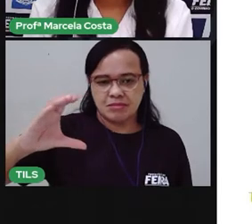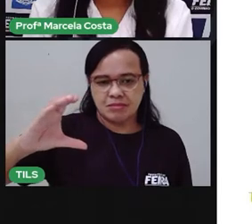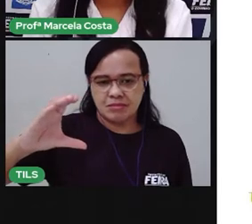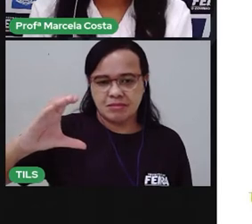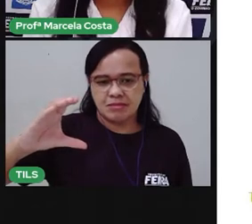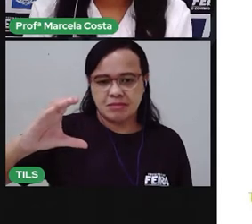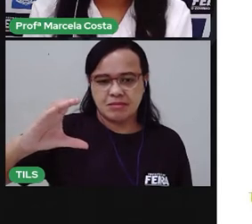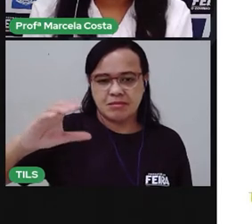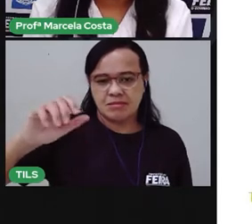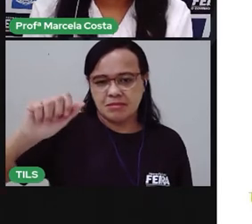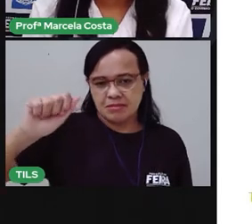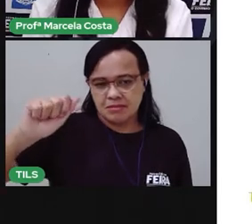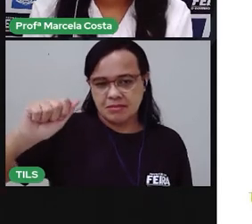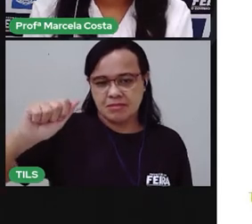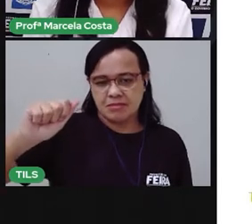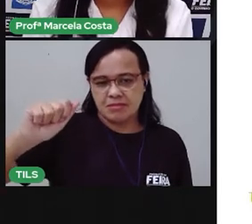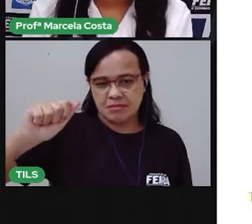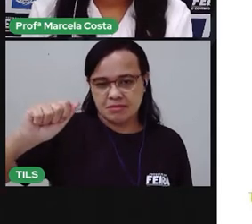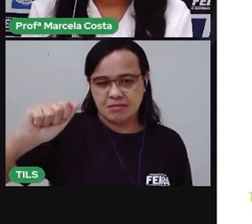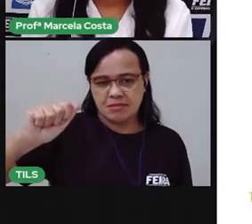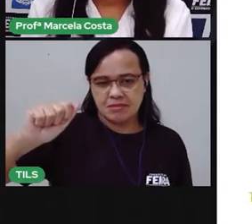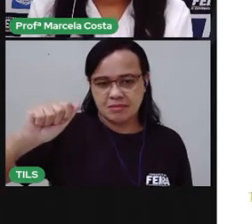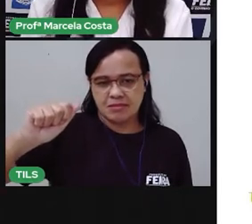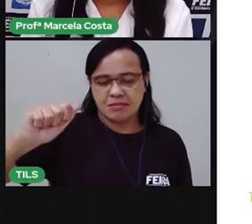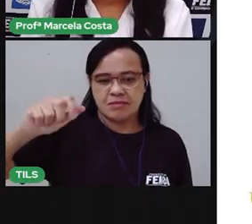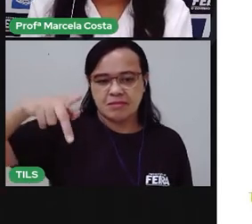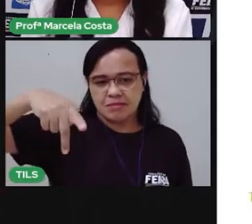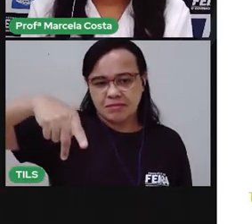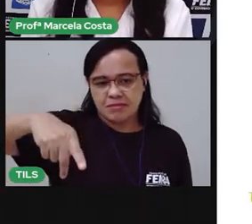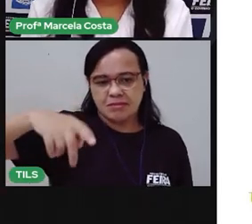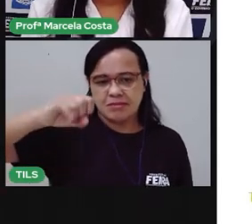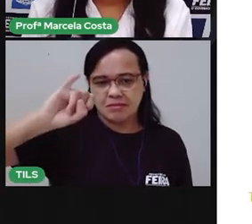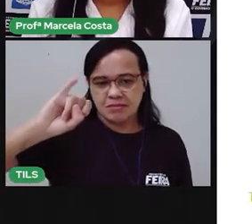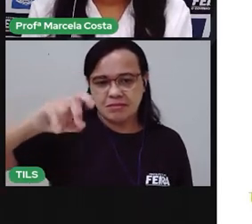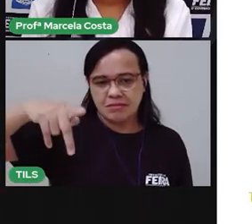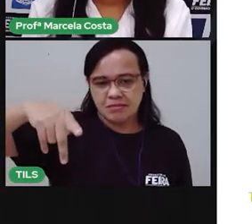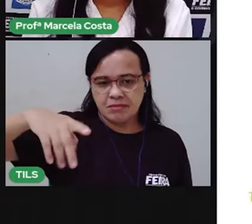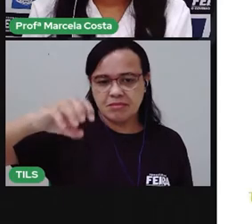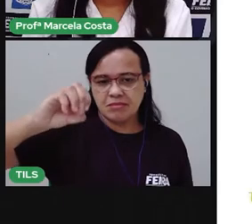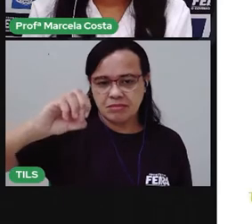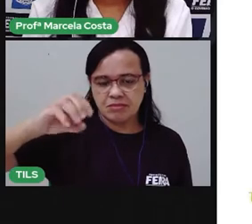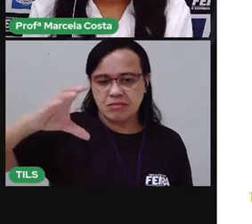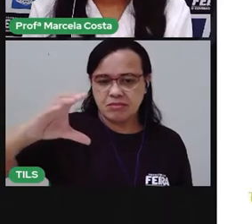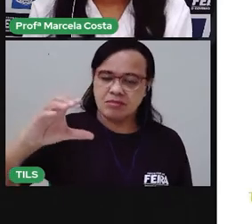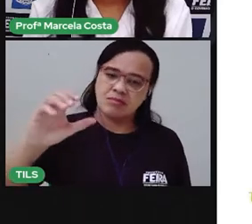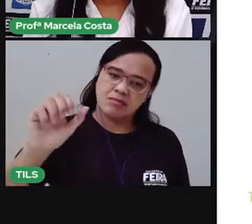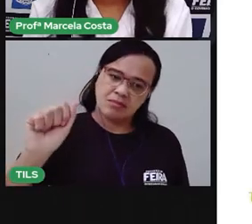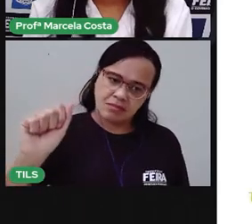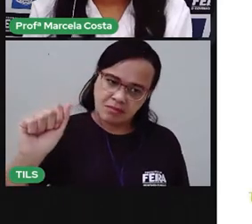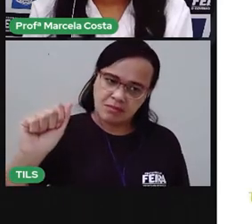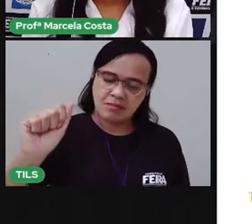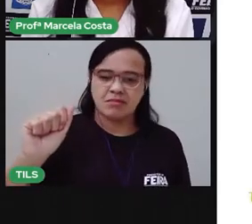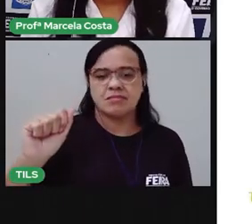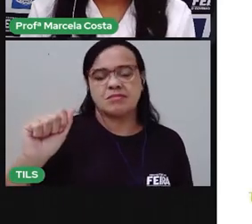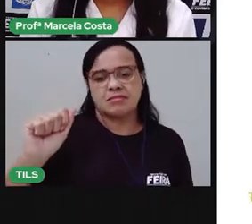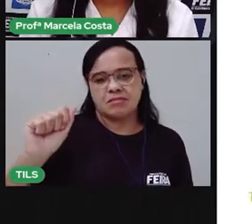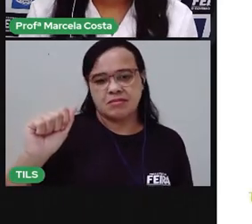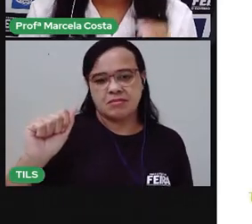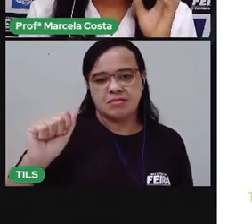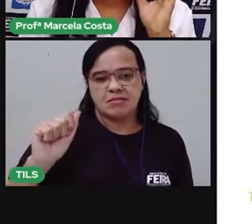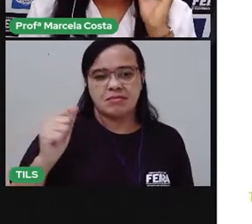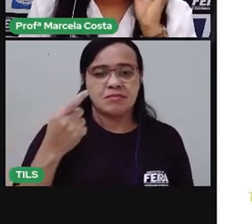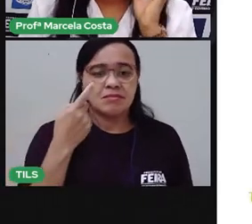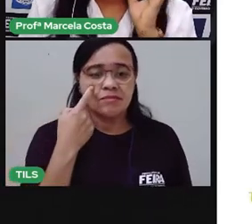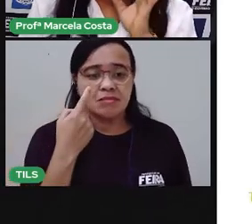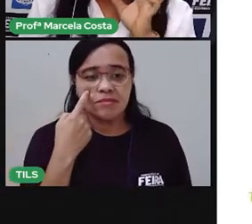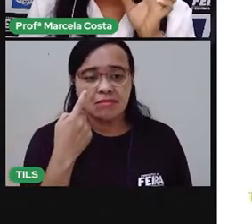O C e o A. Ka. Pi. Pó. Ka. Veja